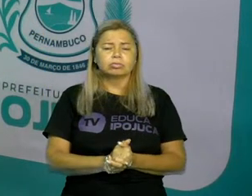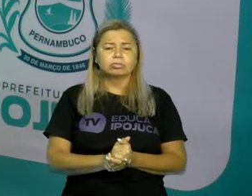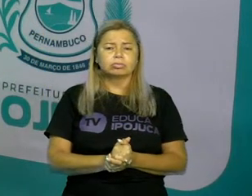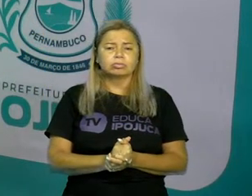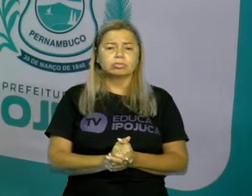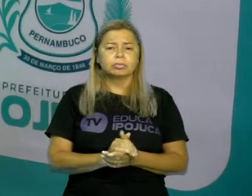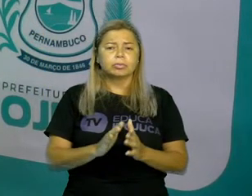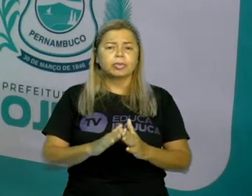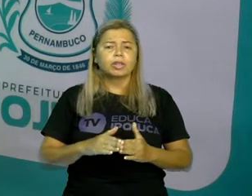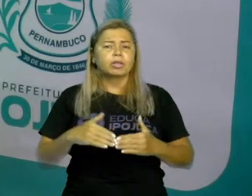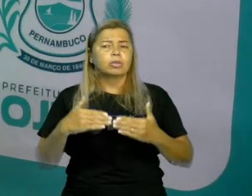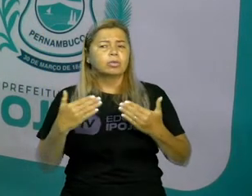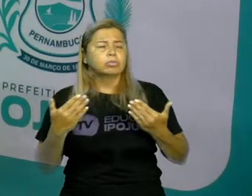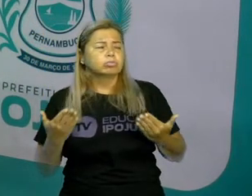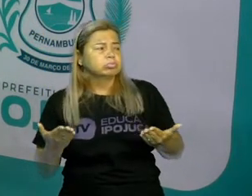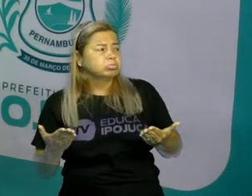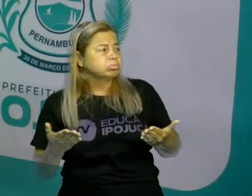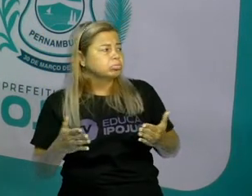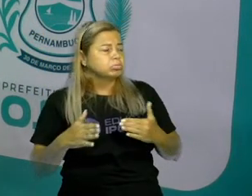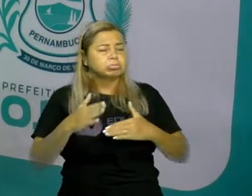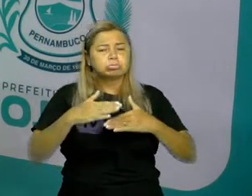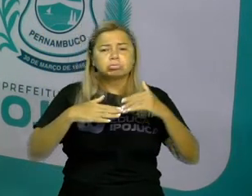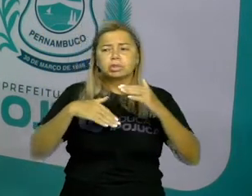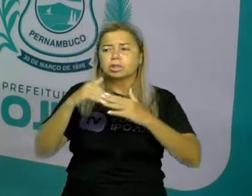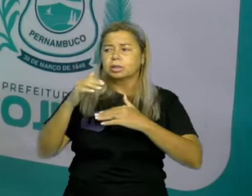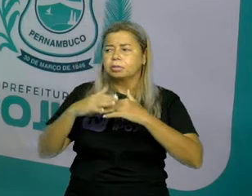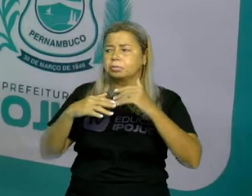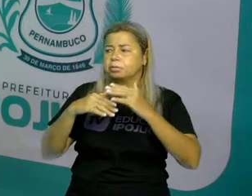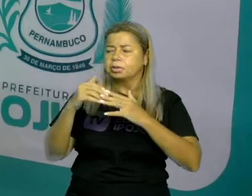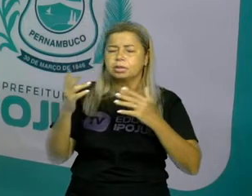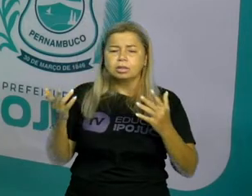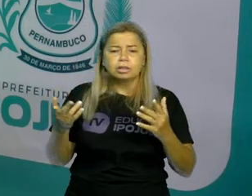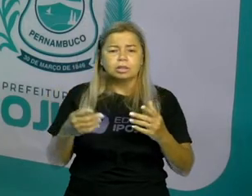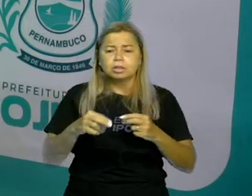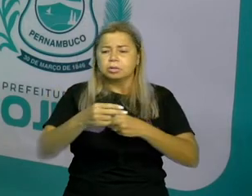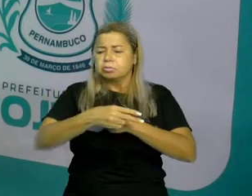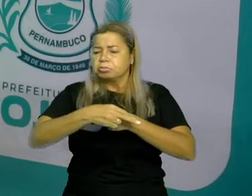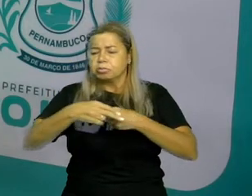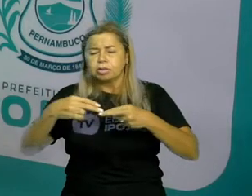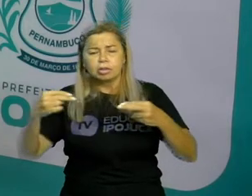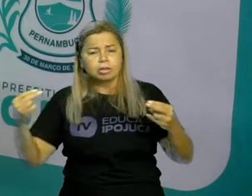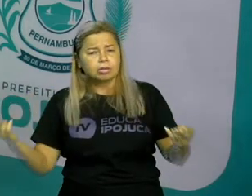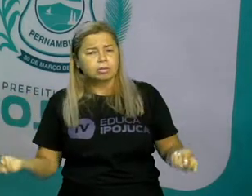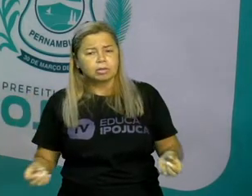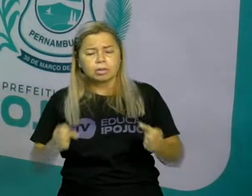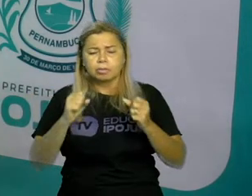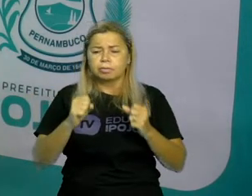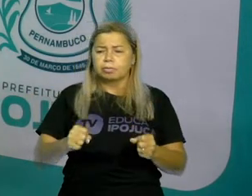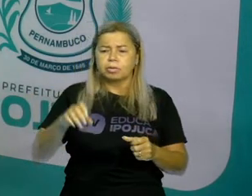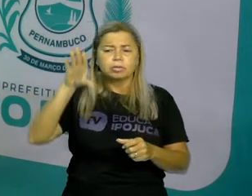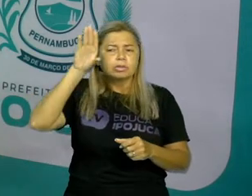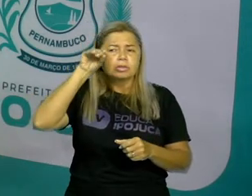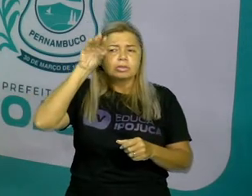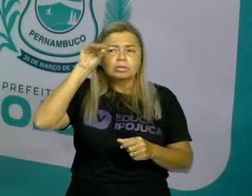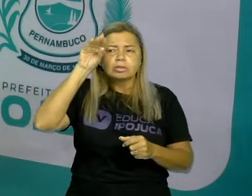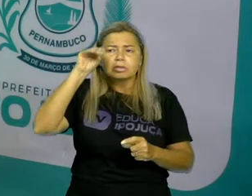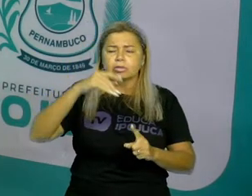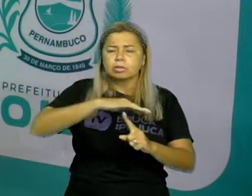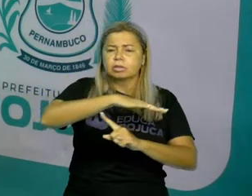determinado objeto, animal, ambiente. Seja lá o que a sua curiosidade